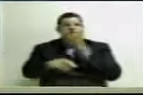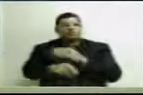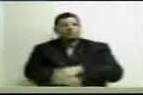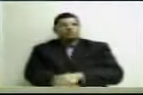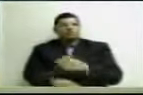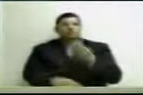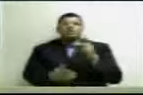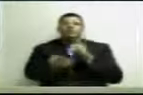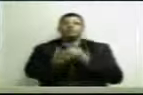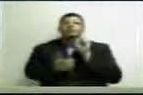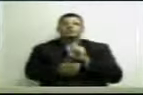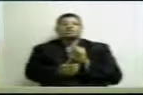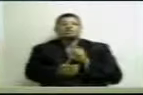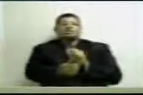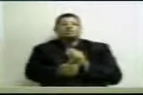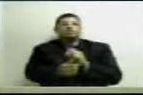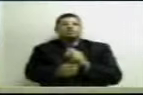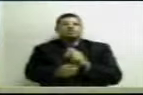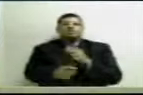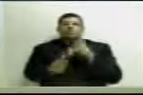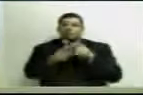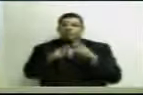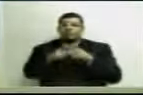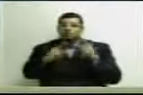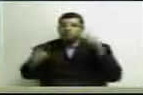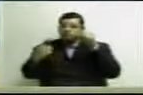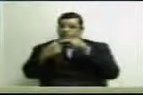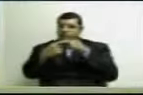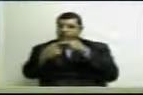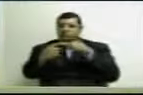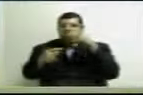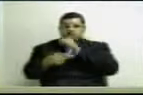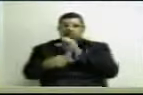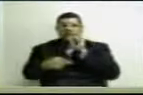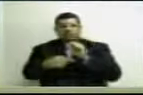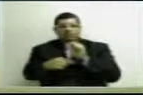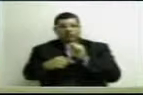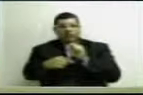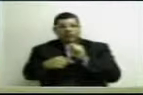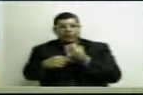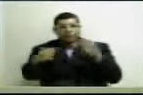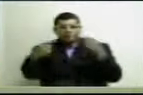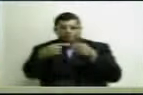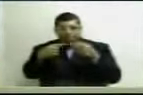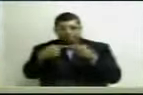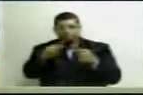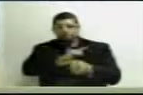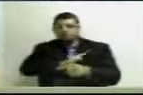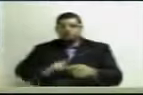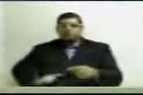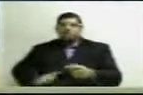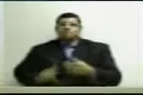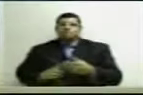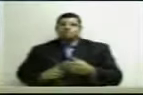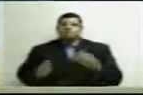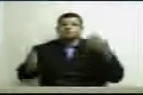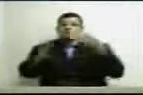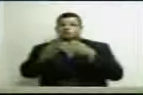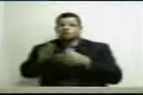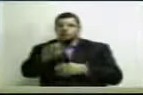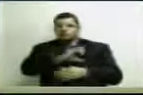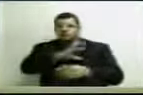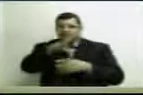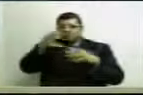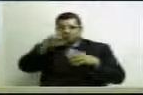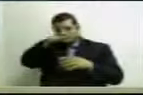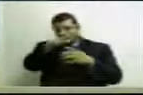população. O fato é que a consequência objetiva e imediata da decisão do governador, referendada